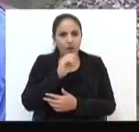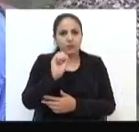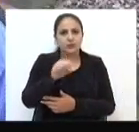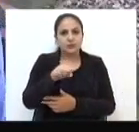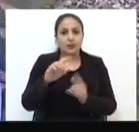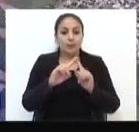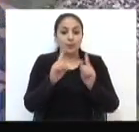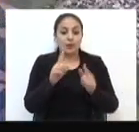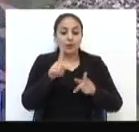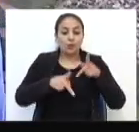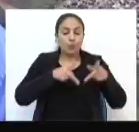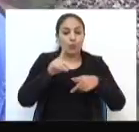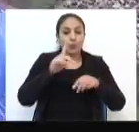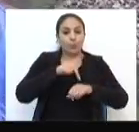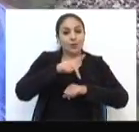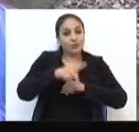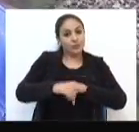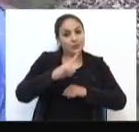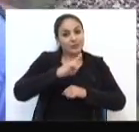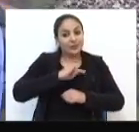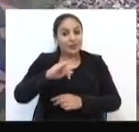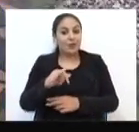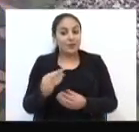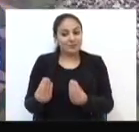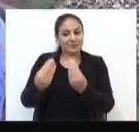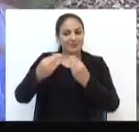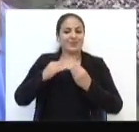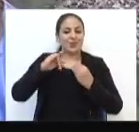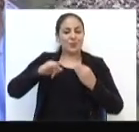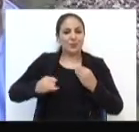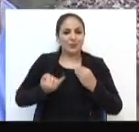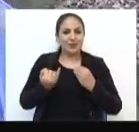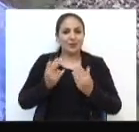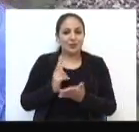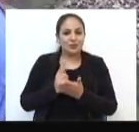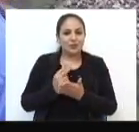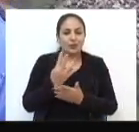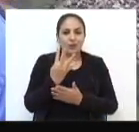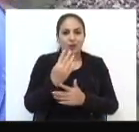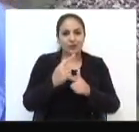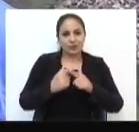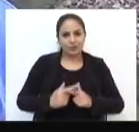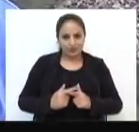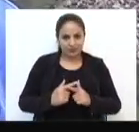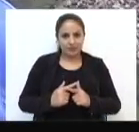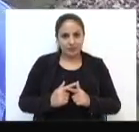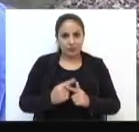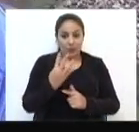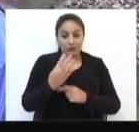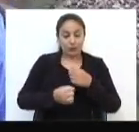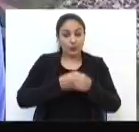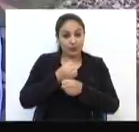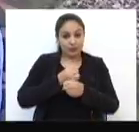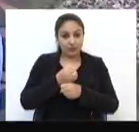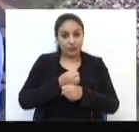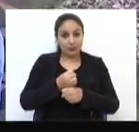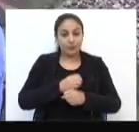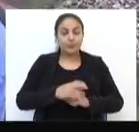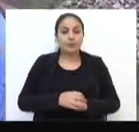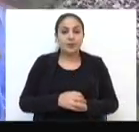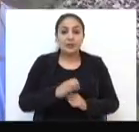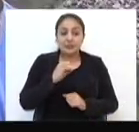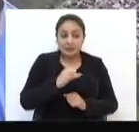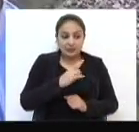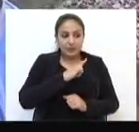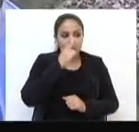o povo de Passo Fundo nos concedeu mais essa oportunidade para permanecer mais quatro anos para corrigir as falhas que fizemos nesse